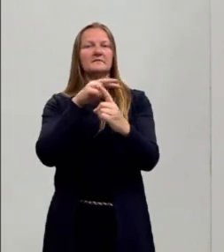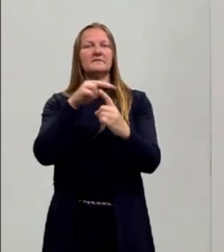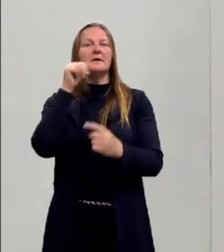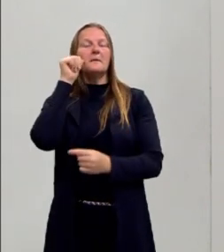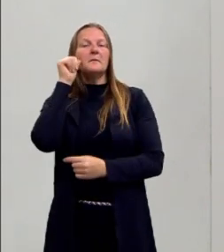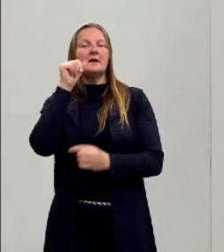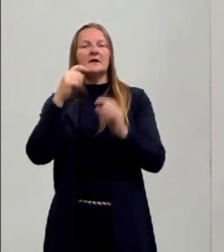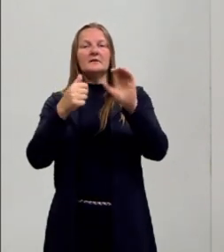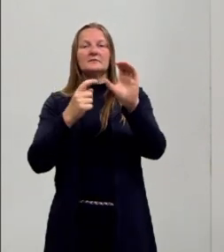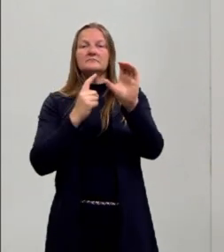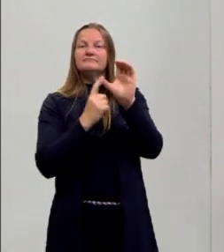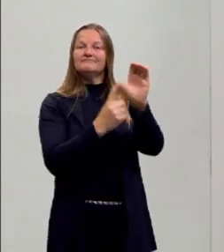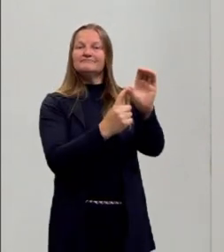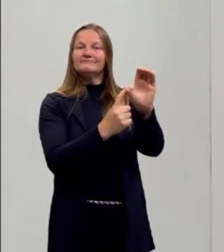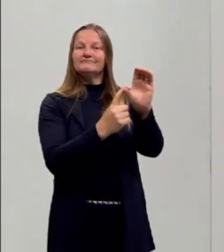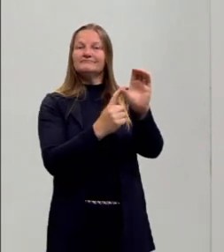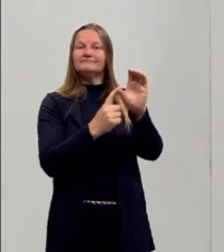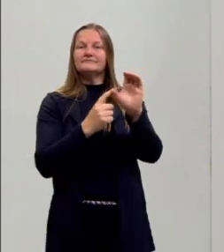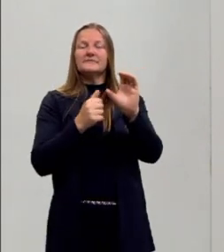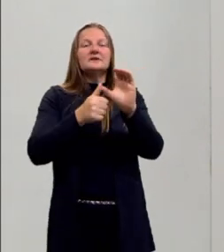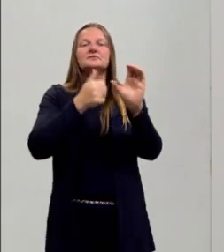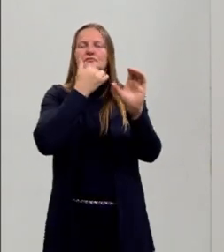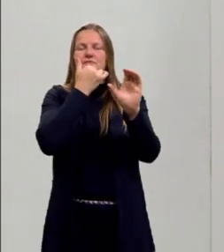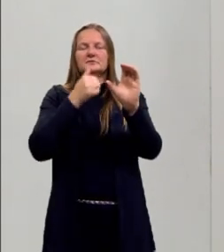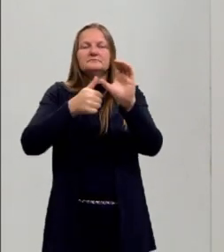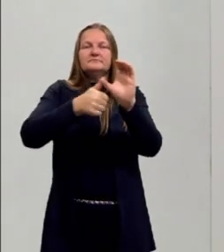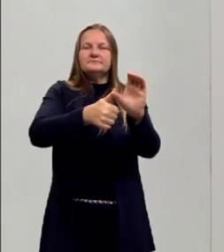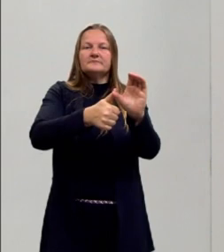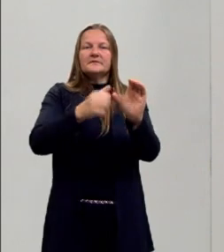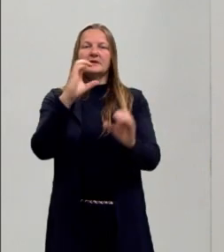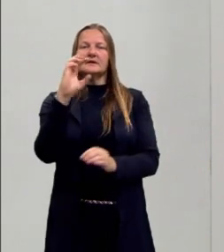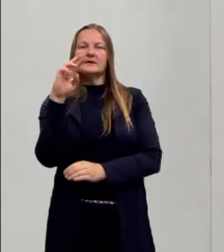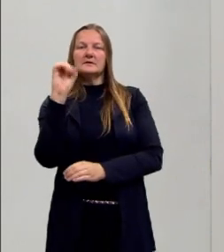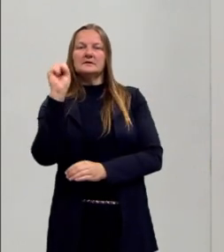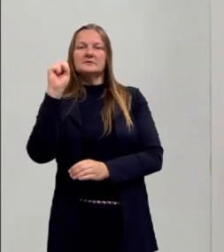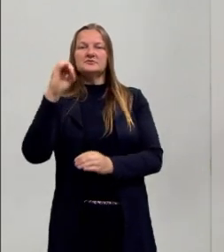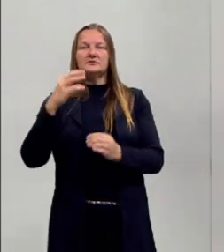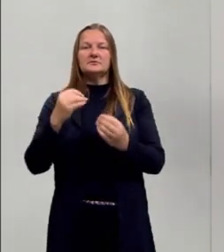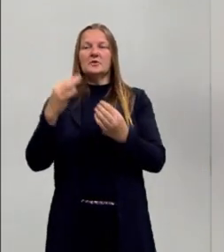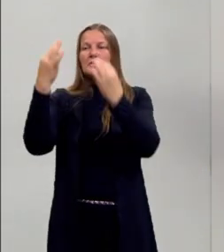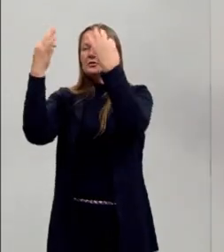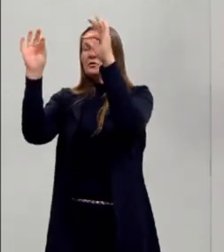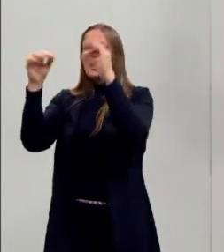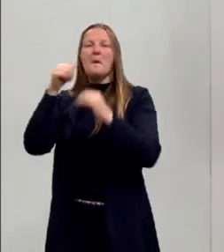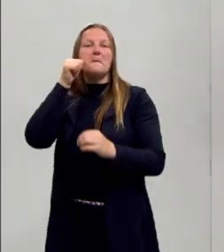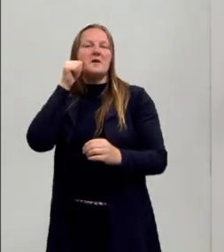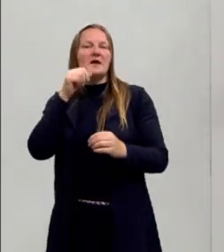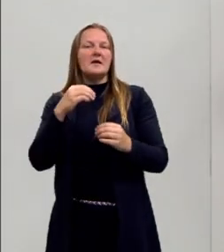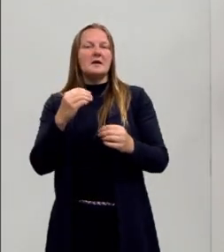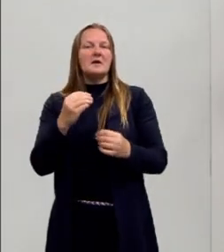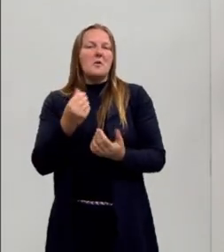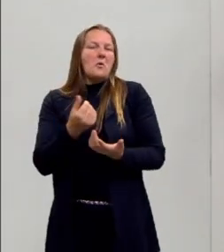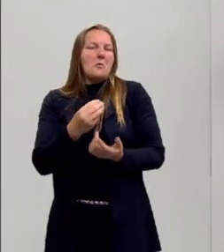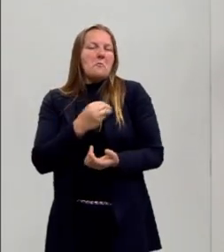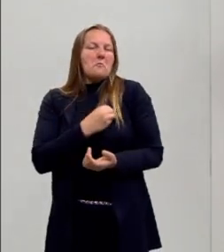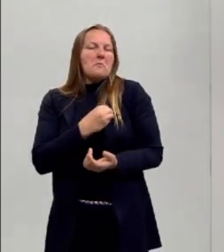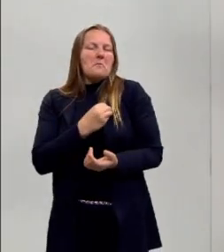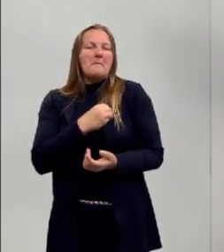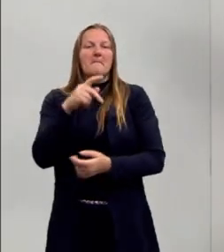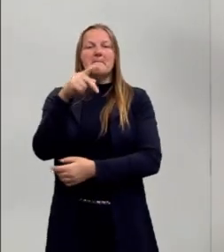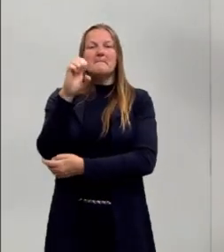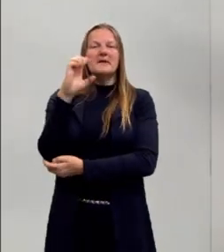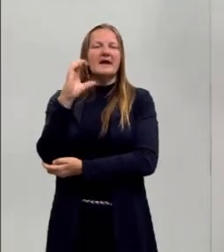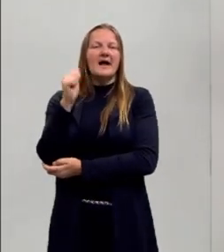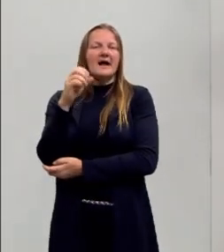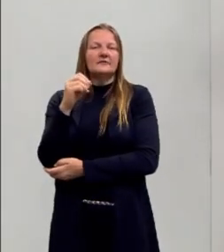cristianismo, que parece que ela está entre a salvação e o pecado. Que ou a mulher é santa, ou ela é